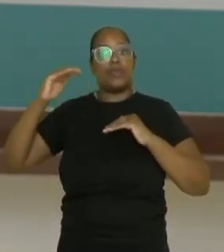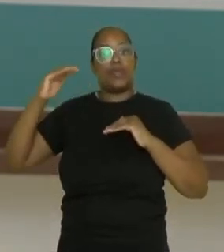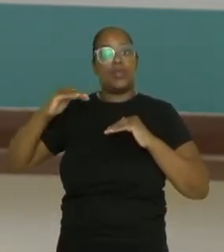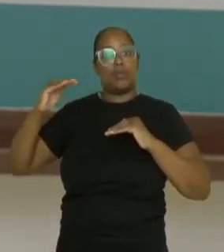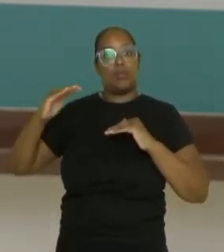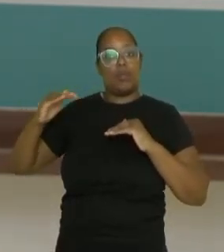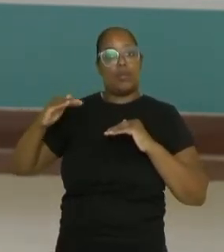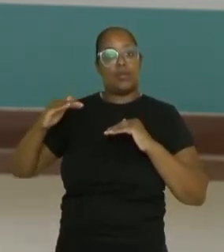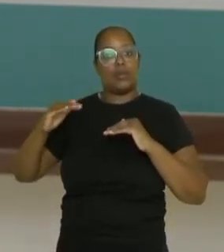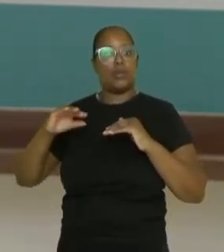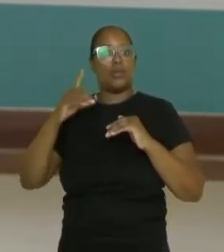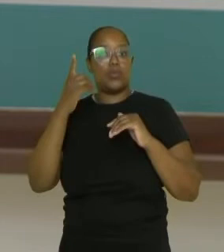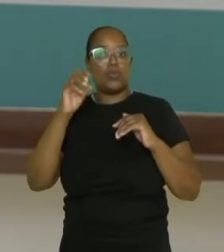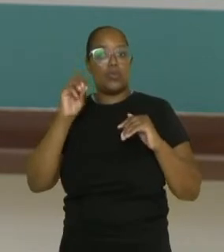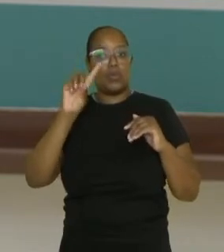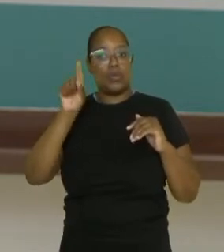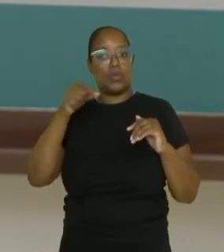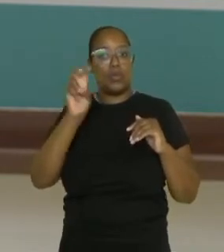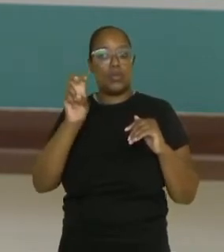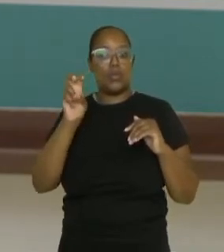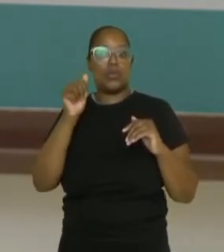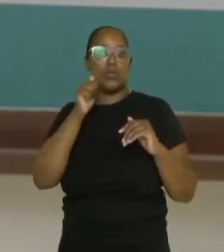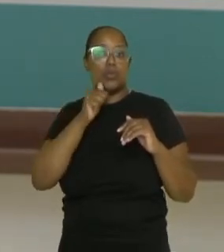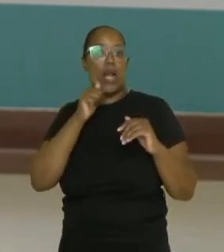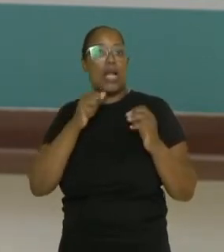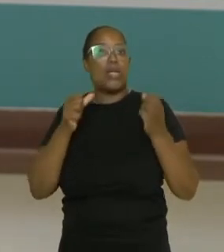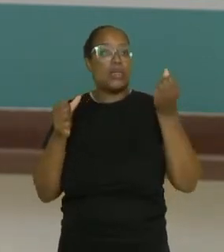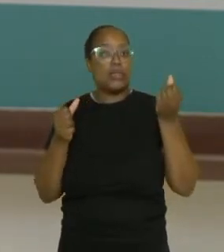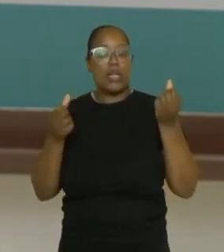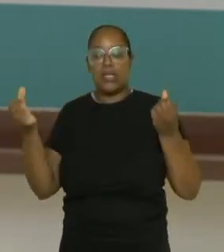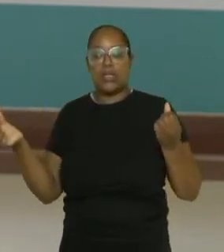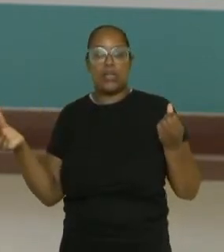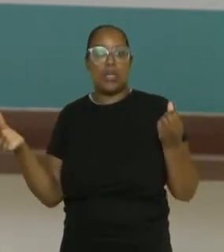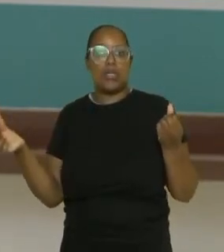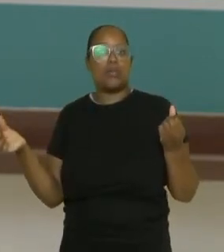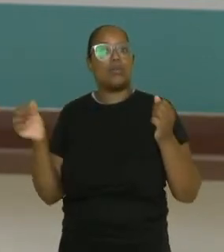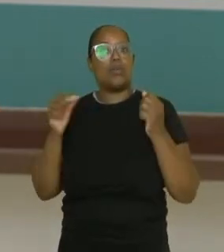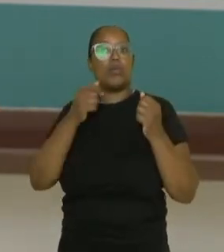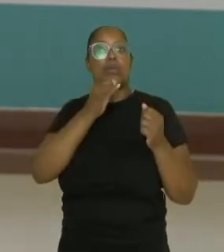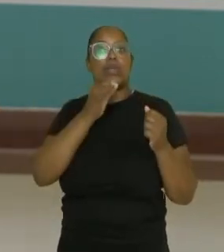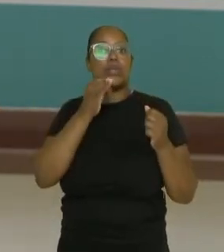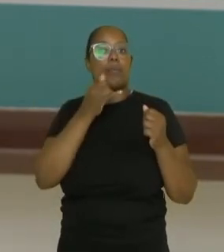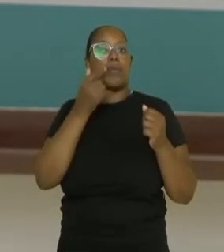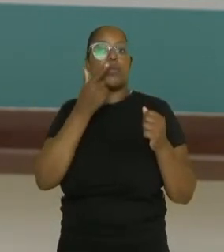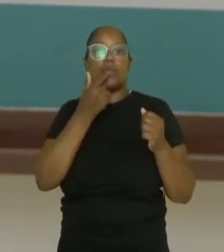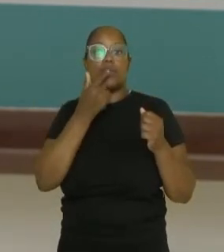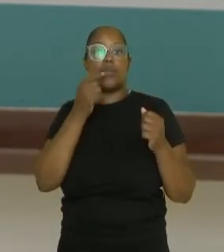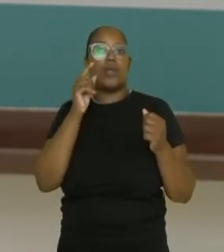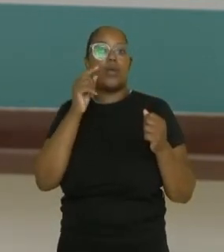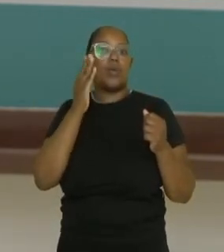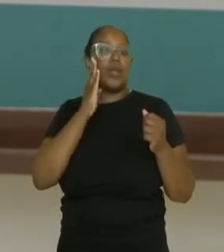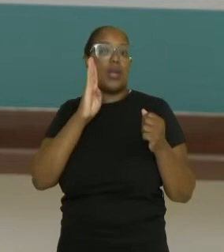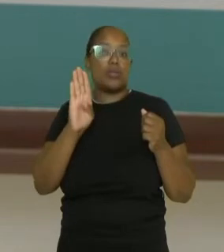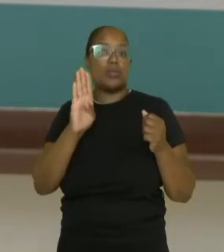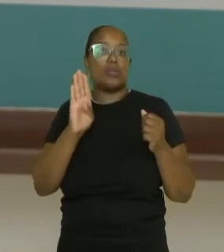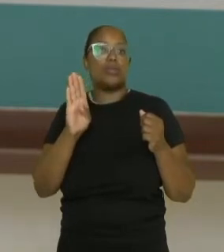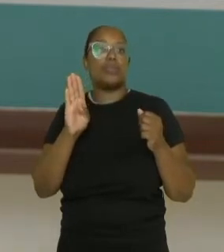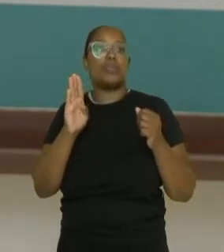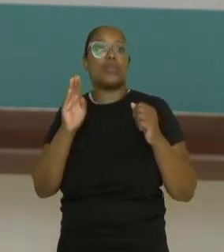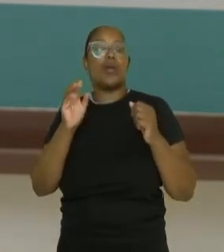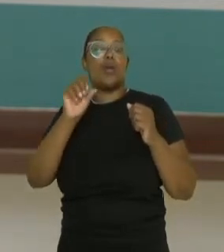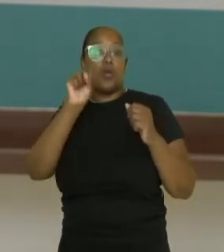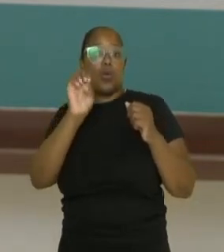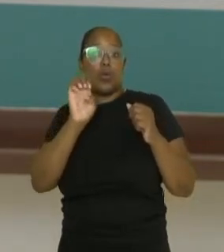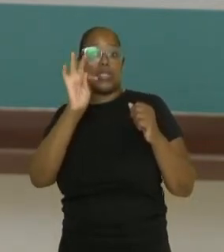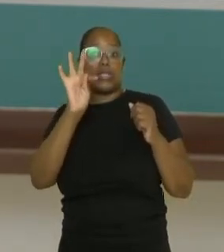masculino e 1,5 no feminino 6 atletas em cada time o 7 é